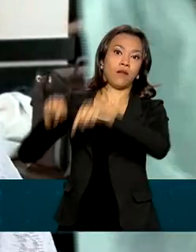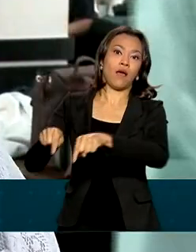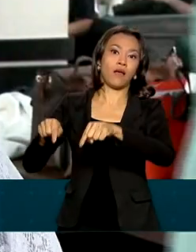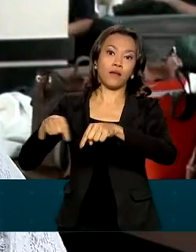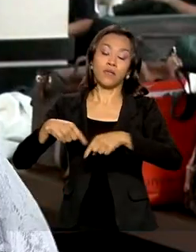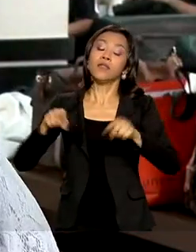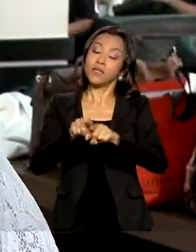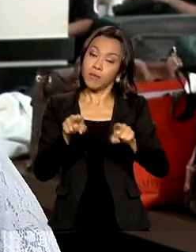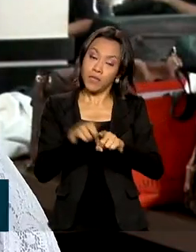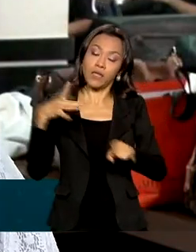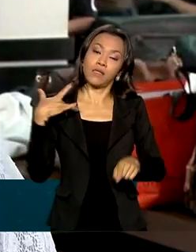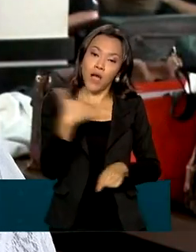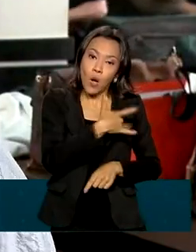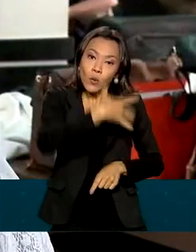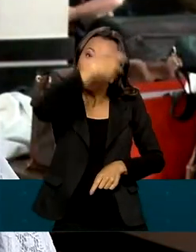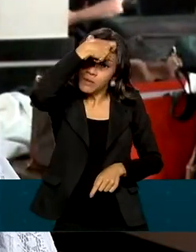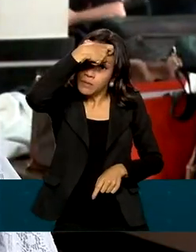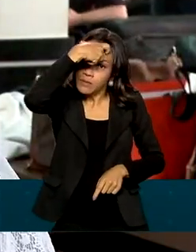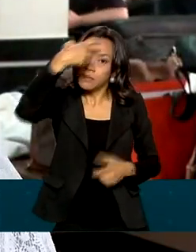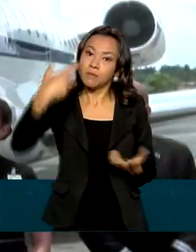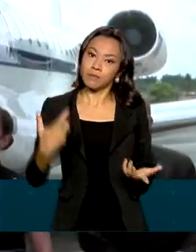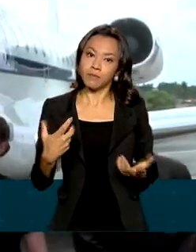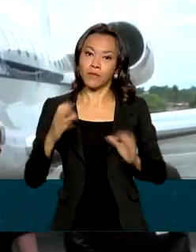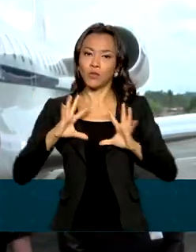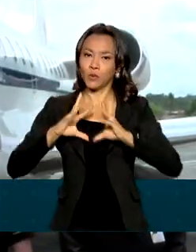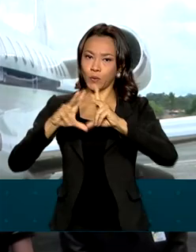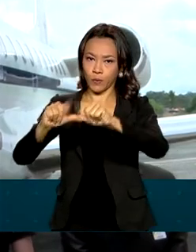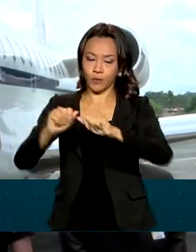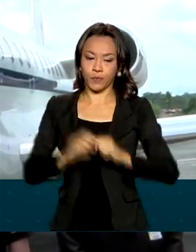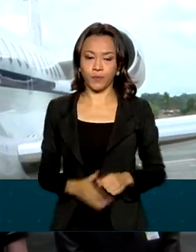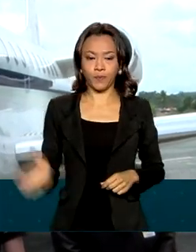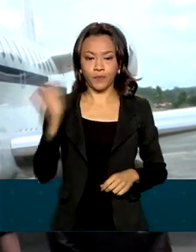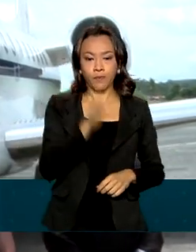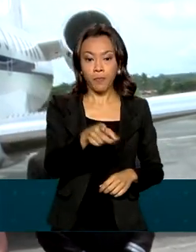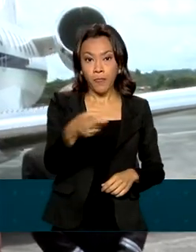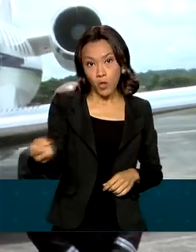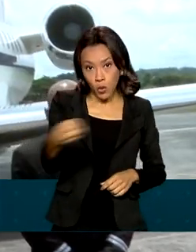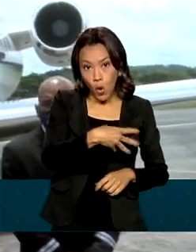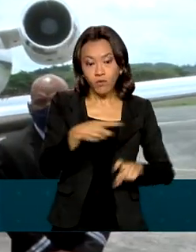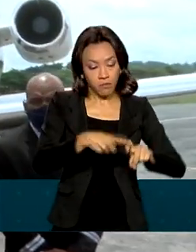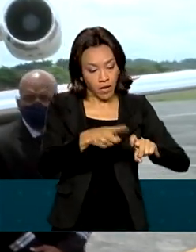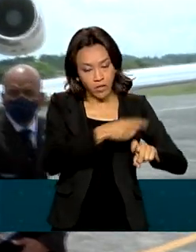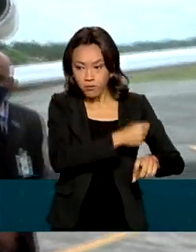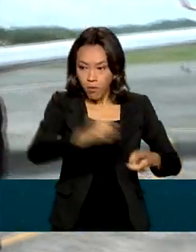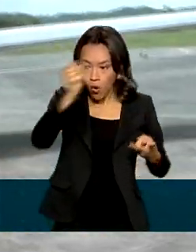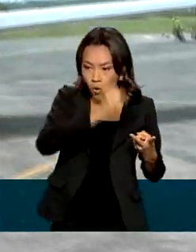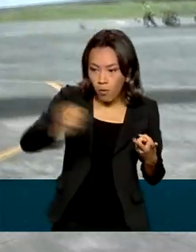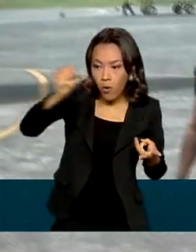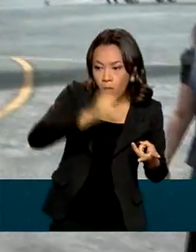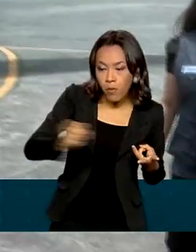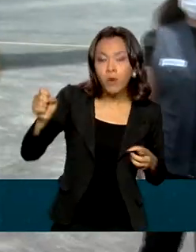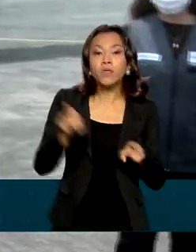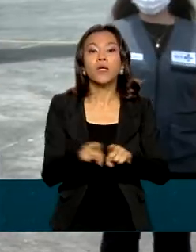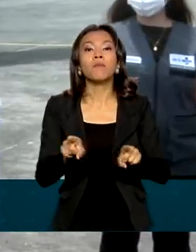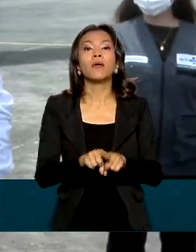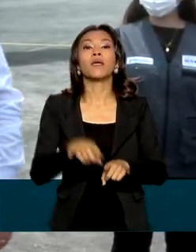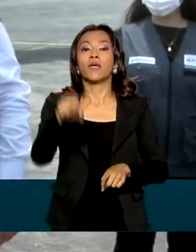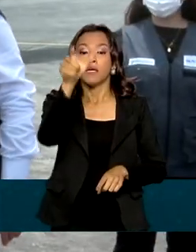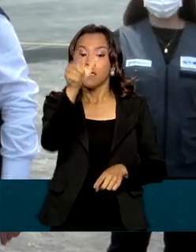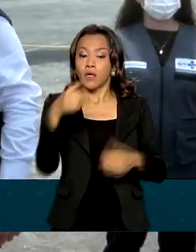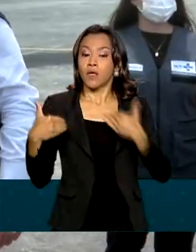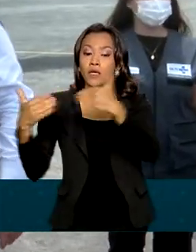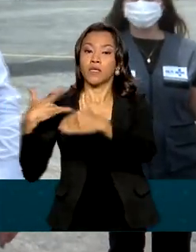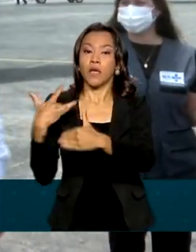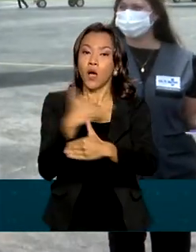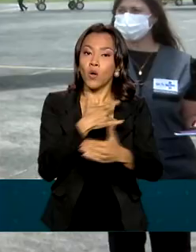também da saúde mental de todos os pacientes. Além de novos médicos, o Ministério da Saúde também já enviou medicamentos,